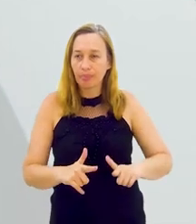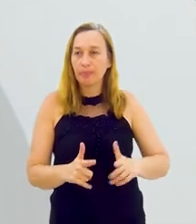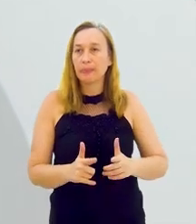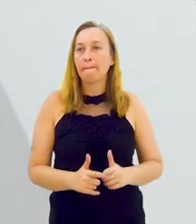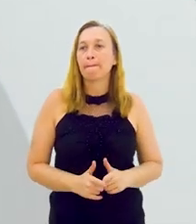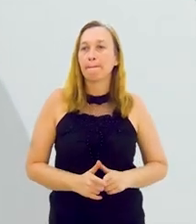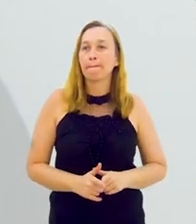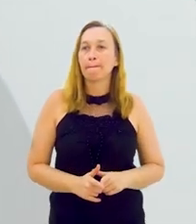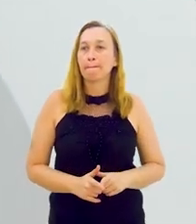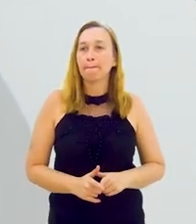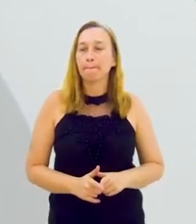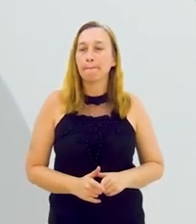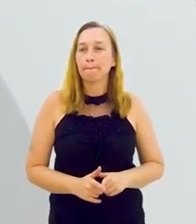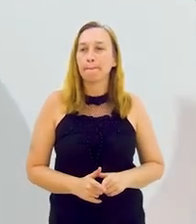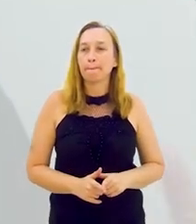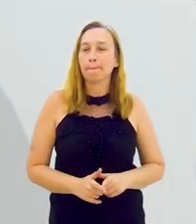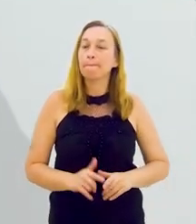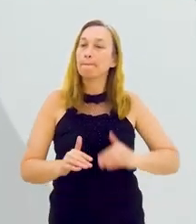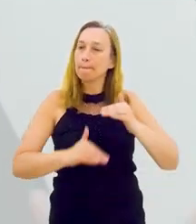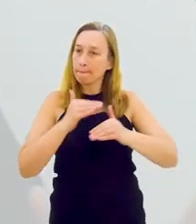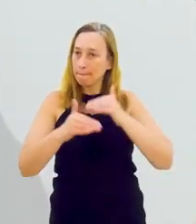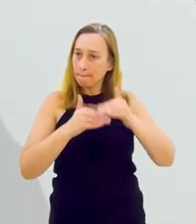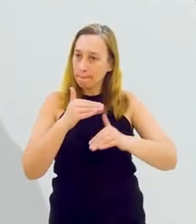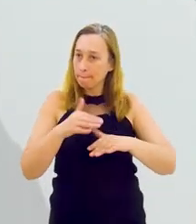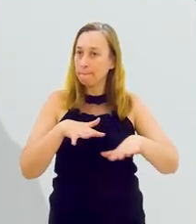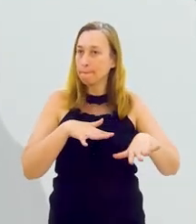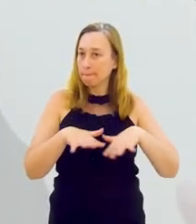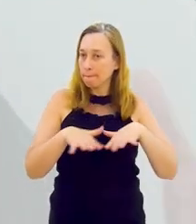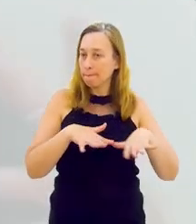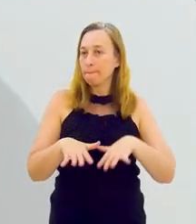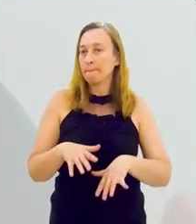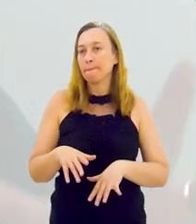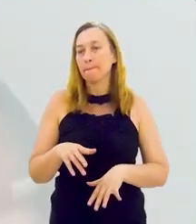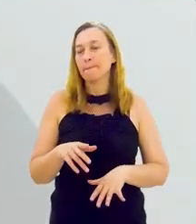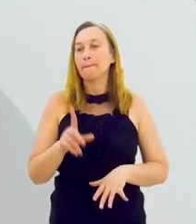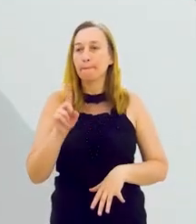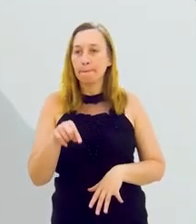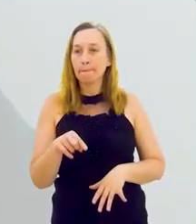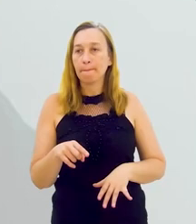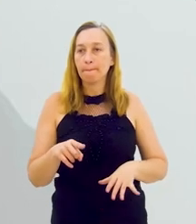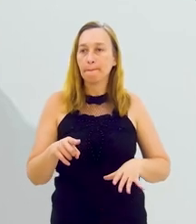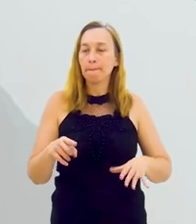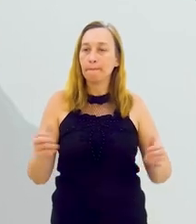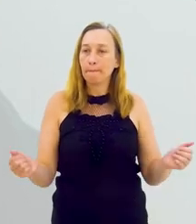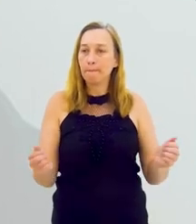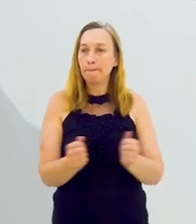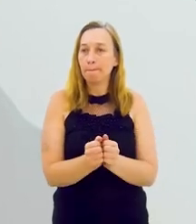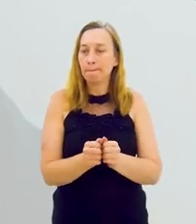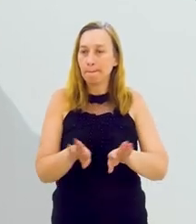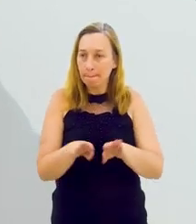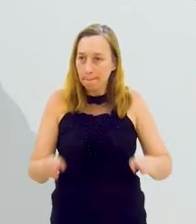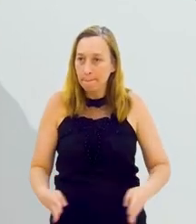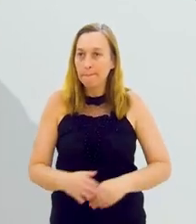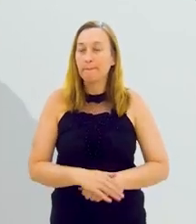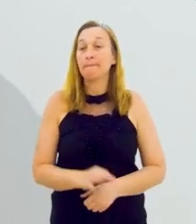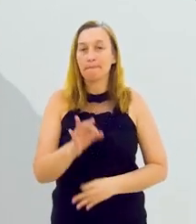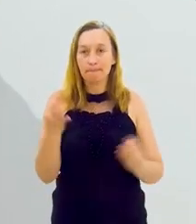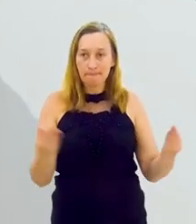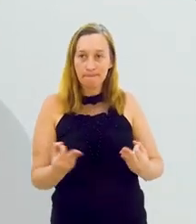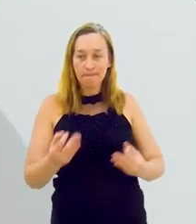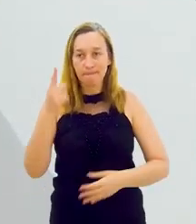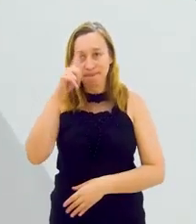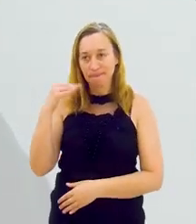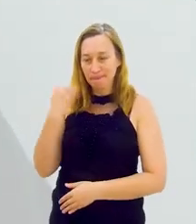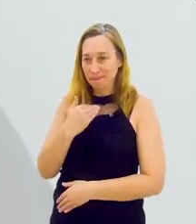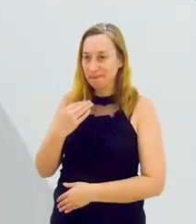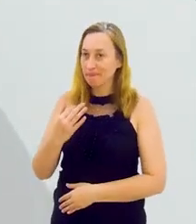a gente consegue promover o desenvolvimento local a partir desse movimento que eu também trouxe aqui, que é de colocar